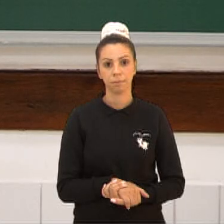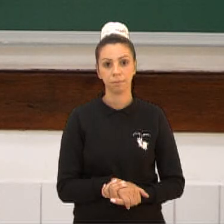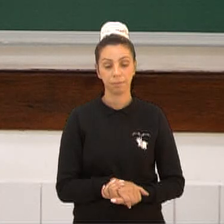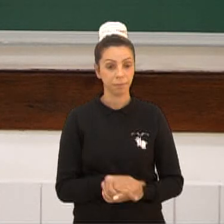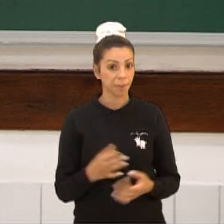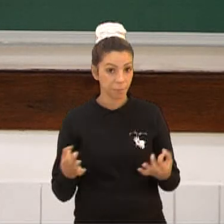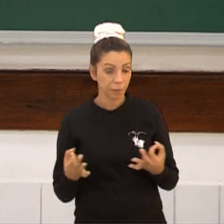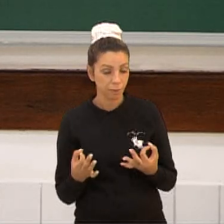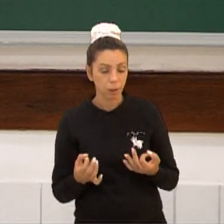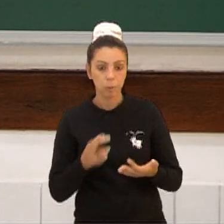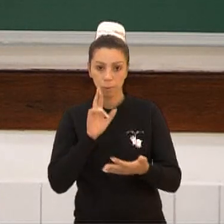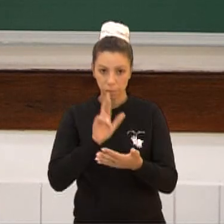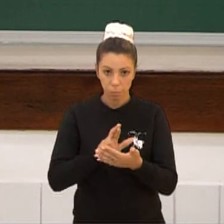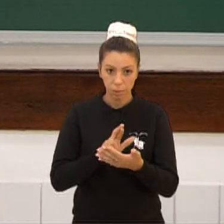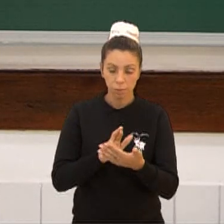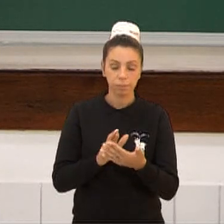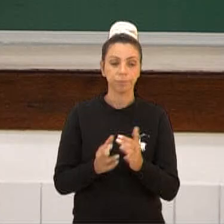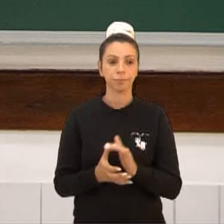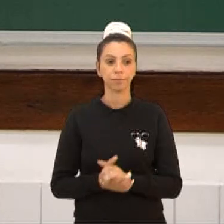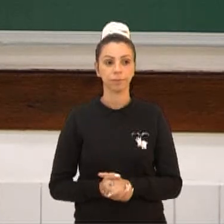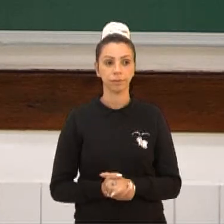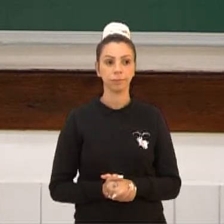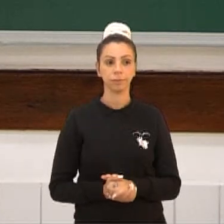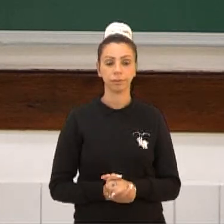Certinho? Respondido? Vamos à resposta?